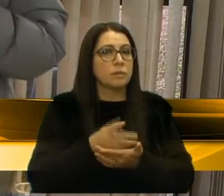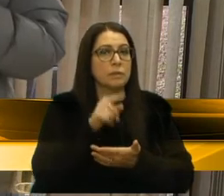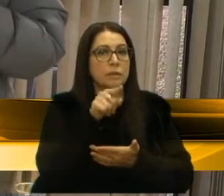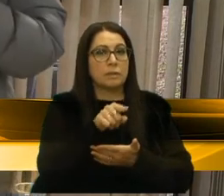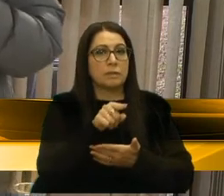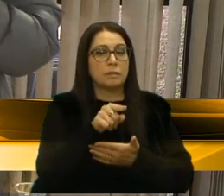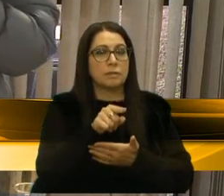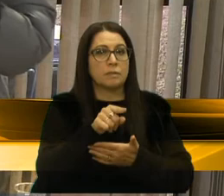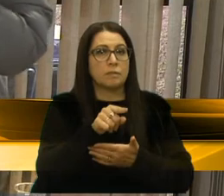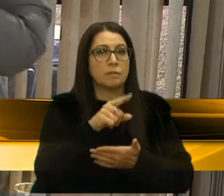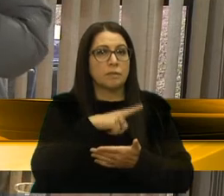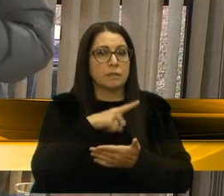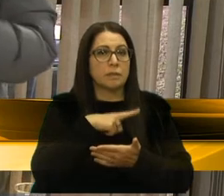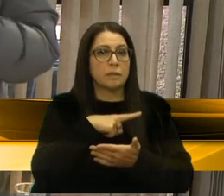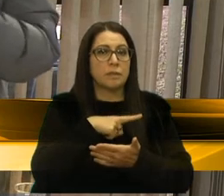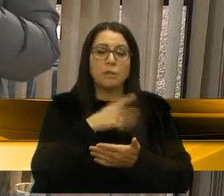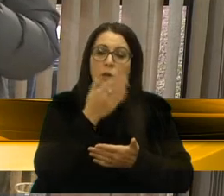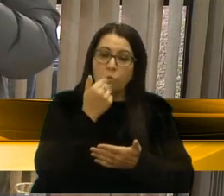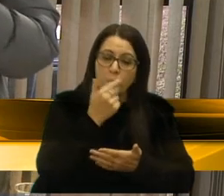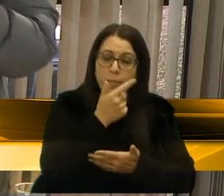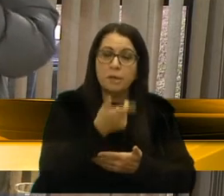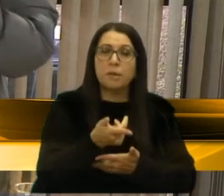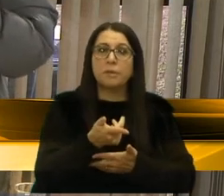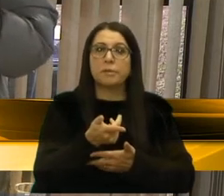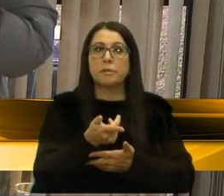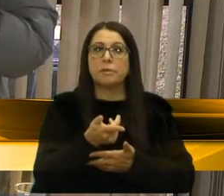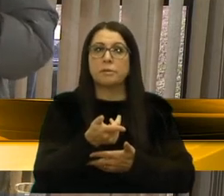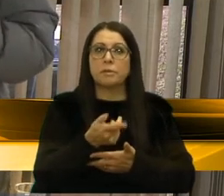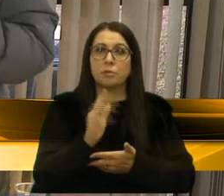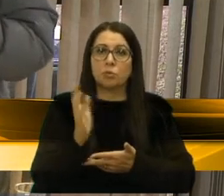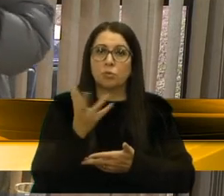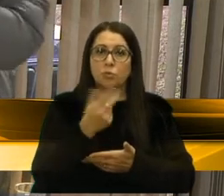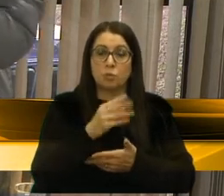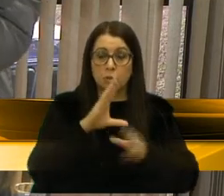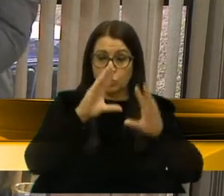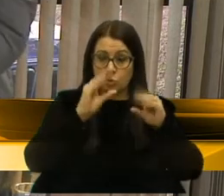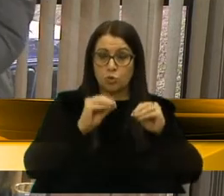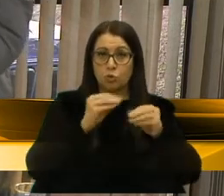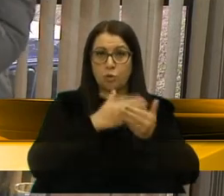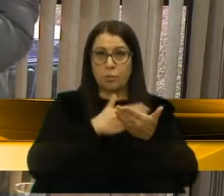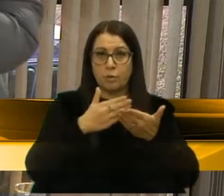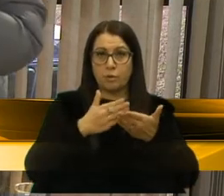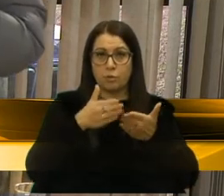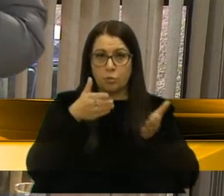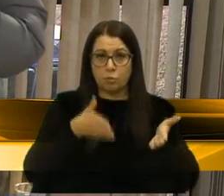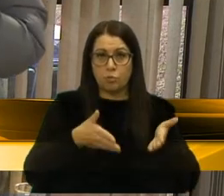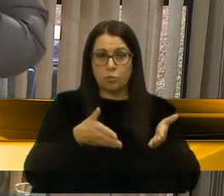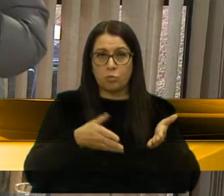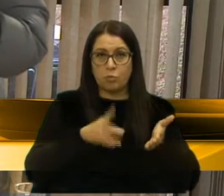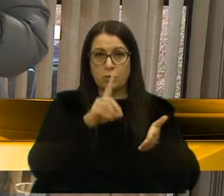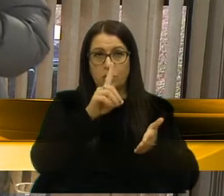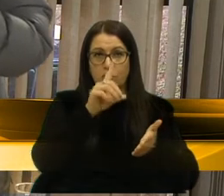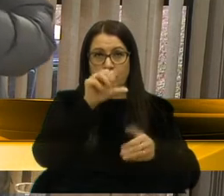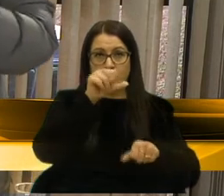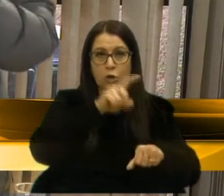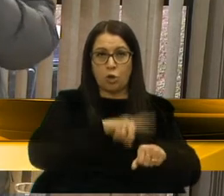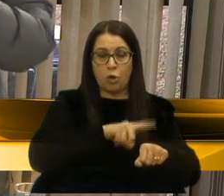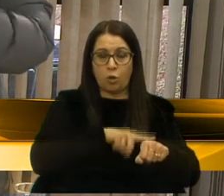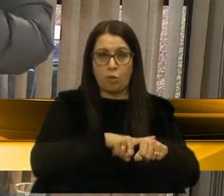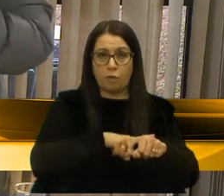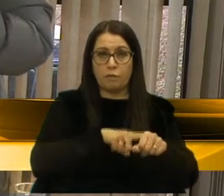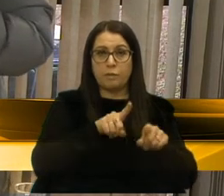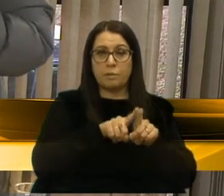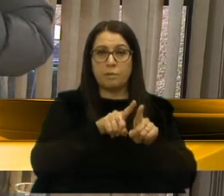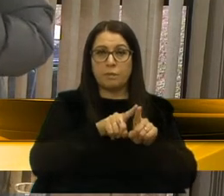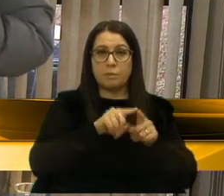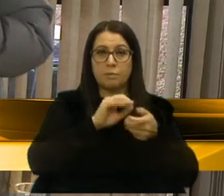estarão tendo as refeições, todas as noites, começa hoje, a partir das 19 horas, e queria